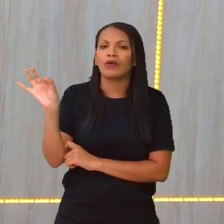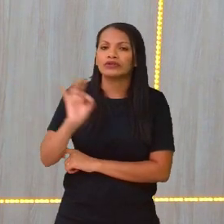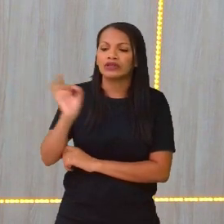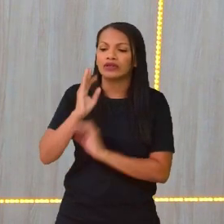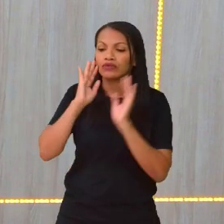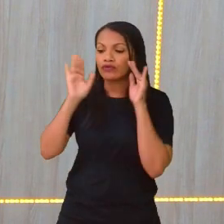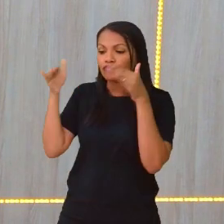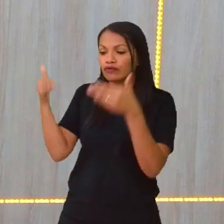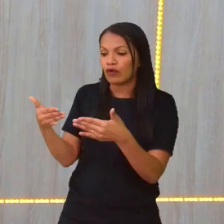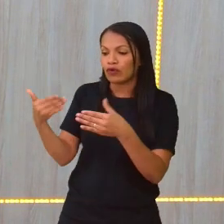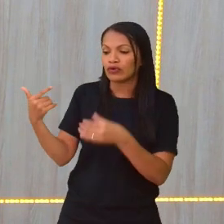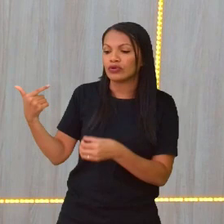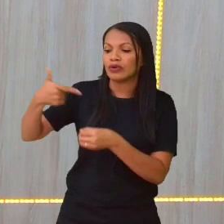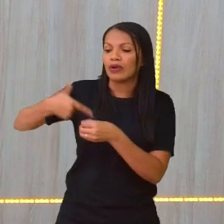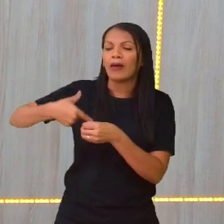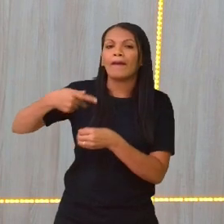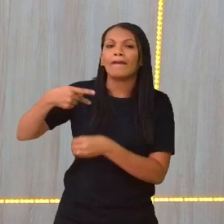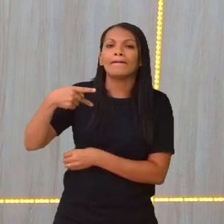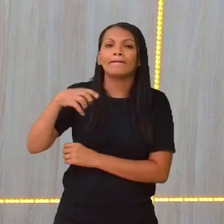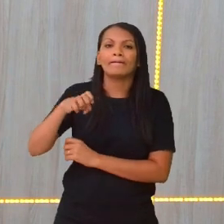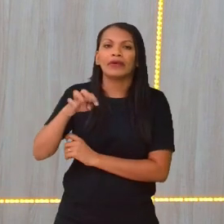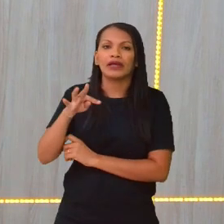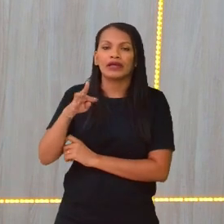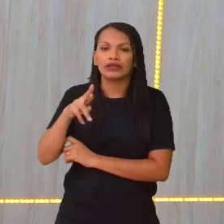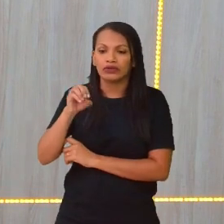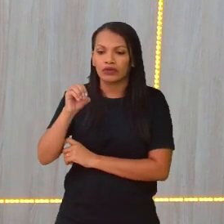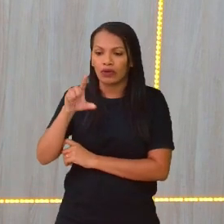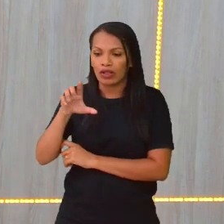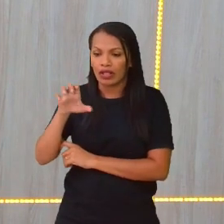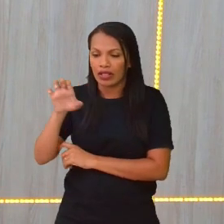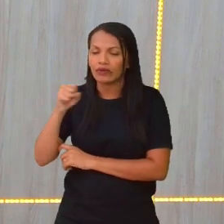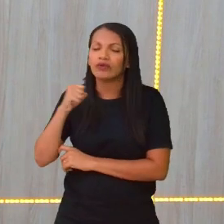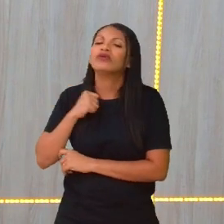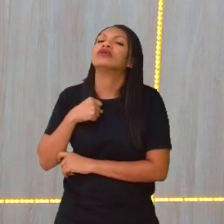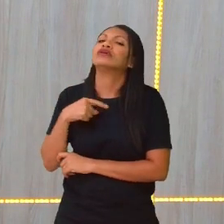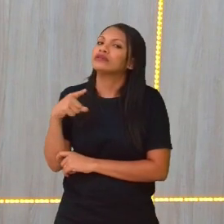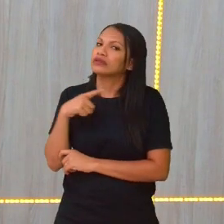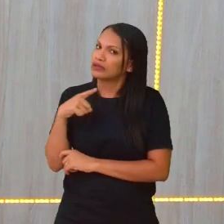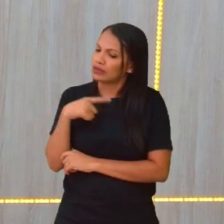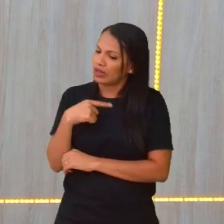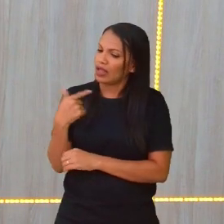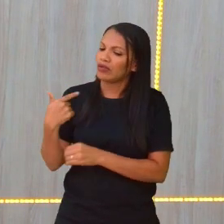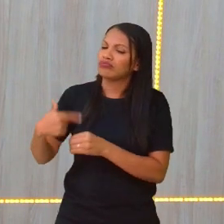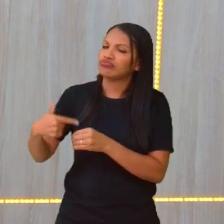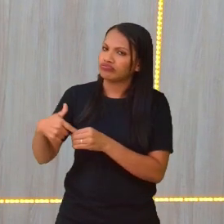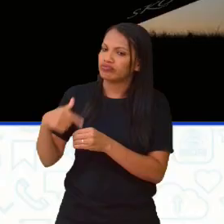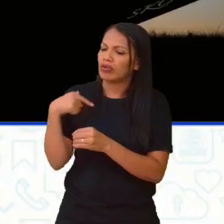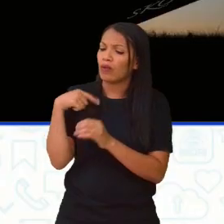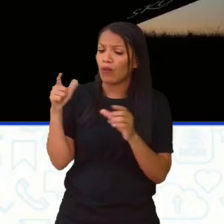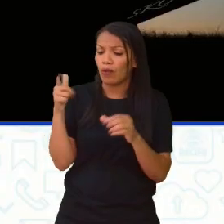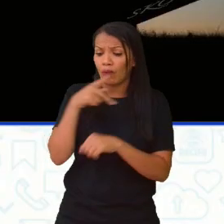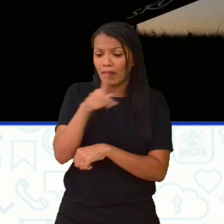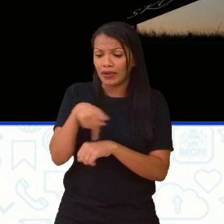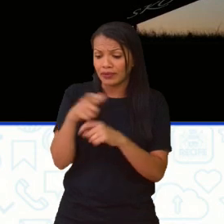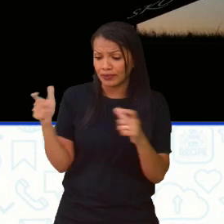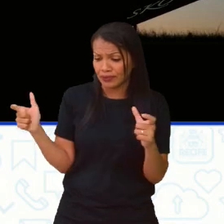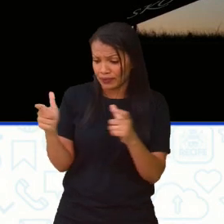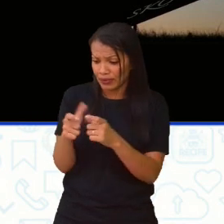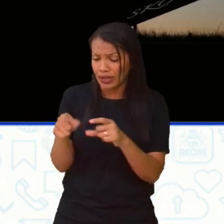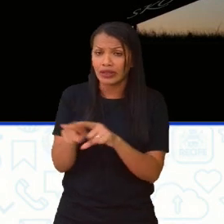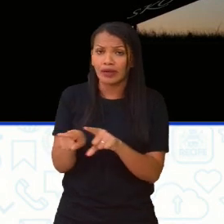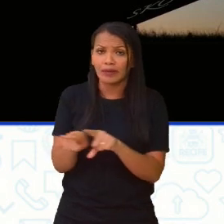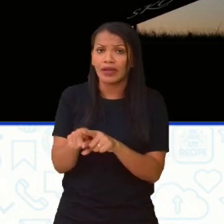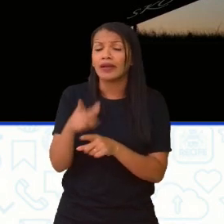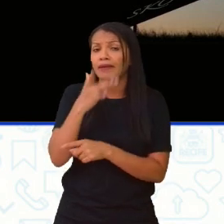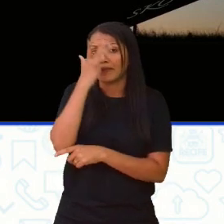Então, eles têm muitos recursos financeiros, embora eles sejam um país territorialmente pequeno e também populacionalmente